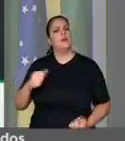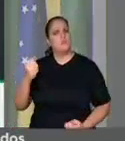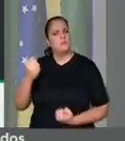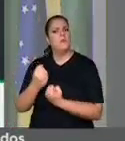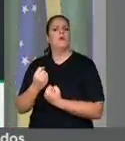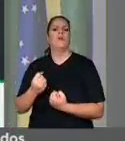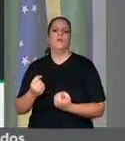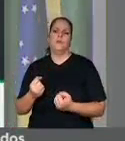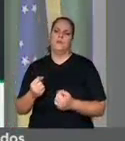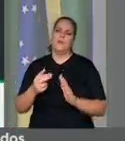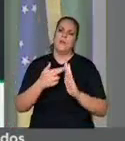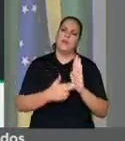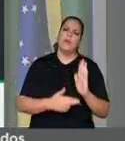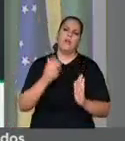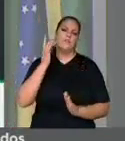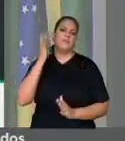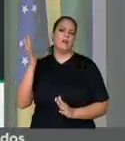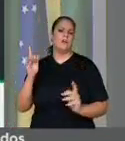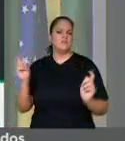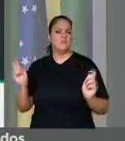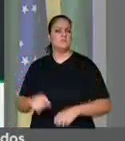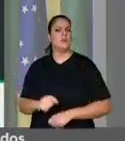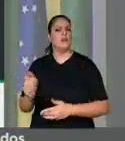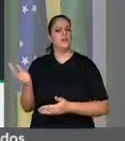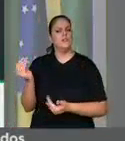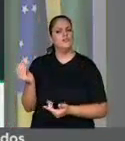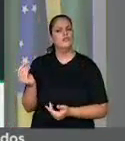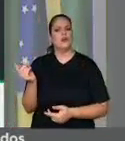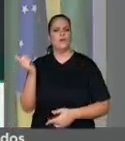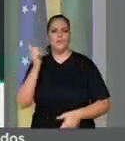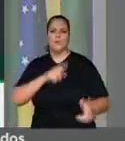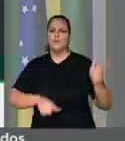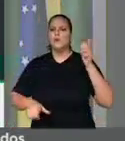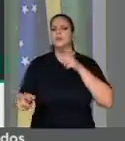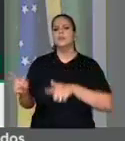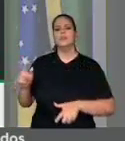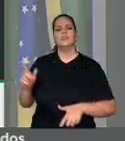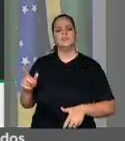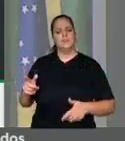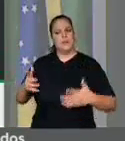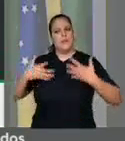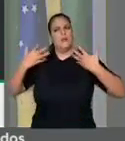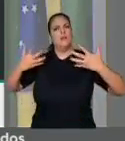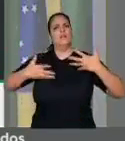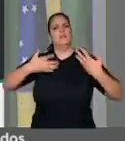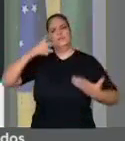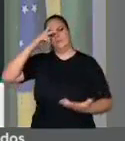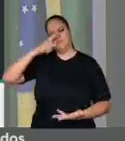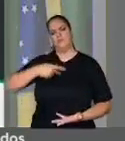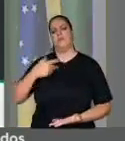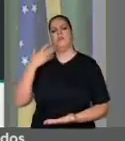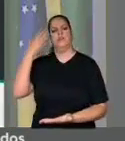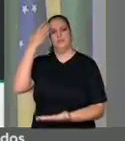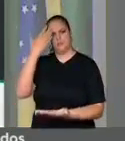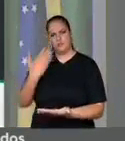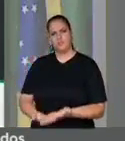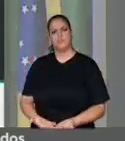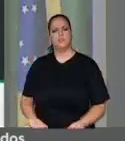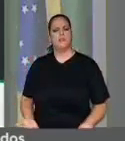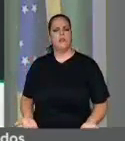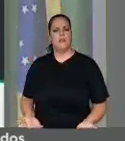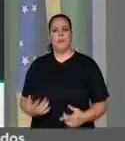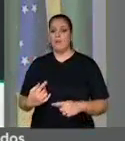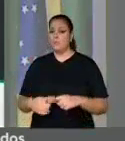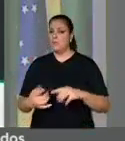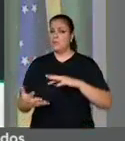que esses jovens saiam das suas casas com a garra, vontade, a coragem e o destemor para encarar esse